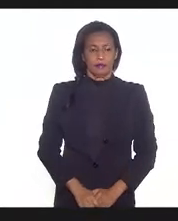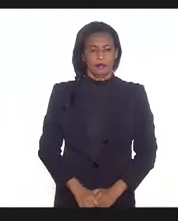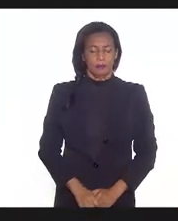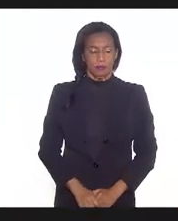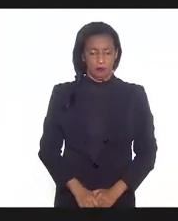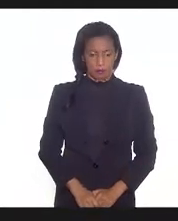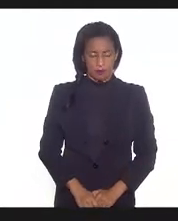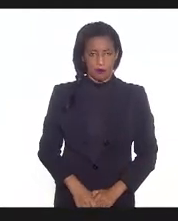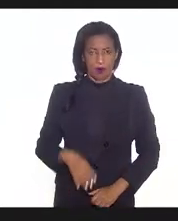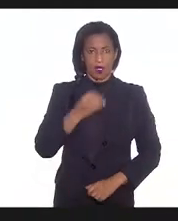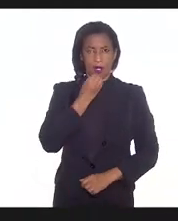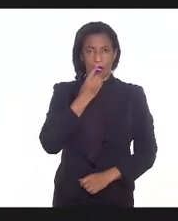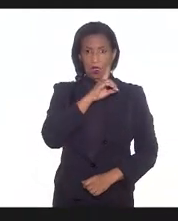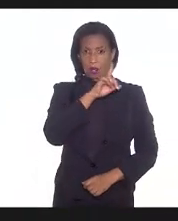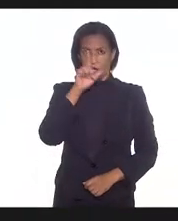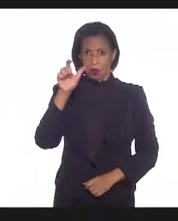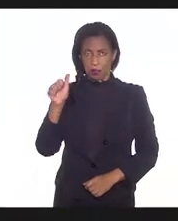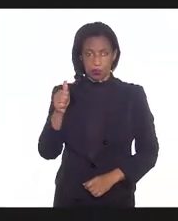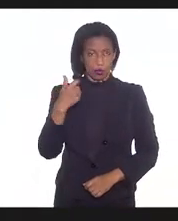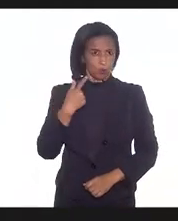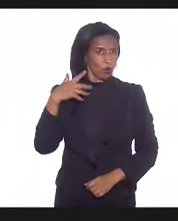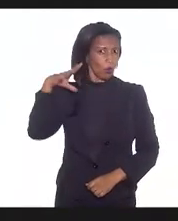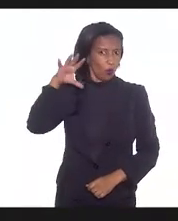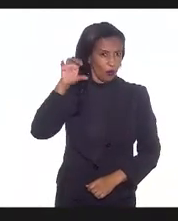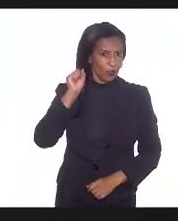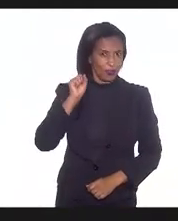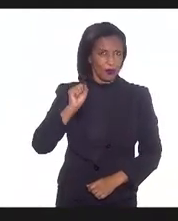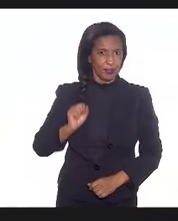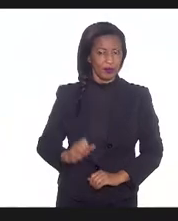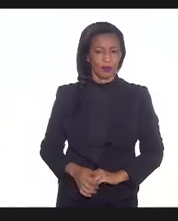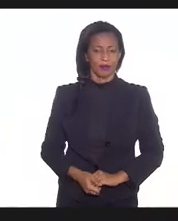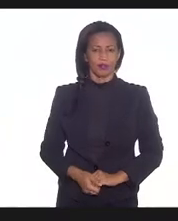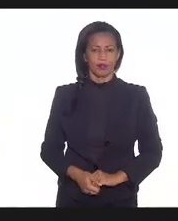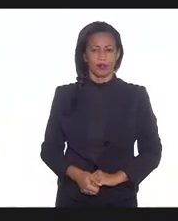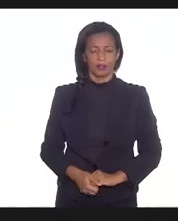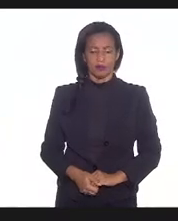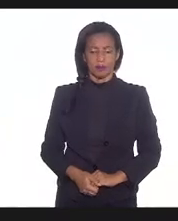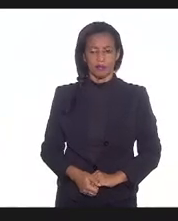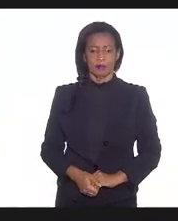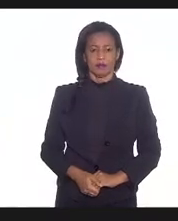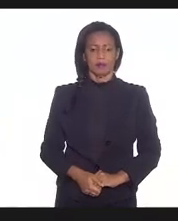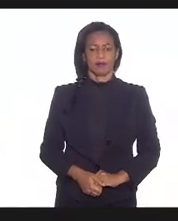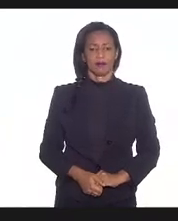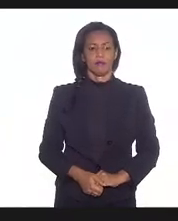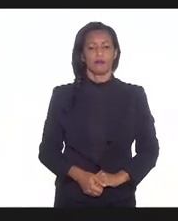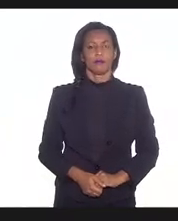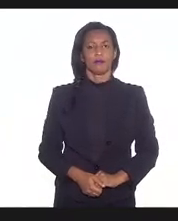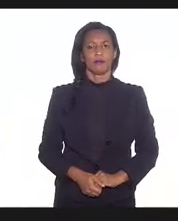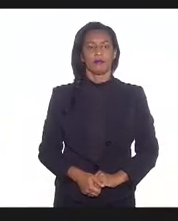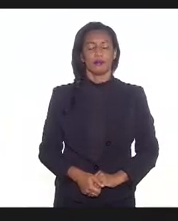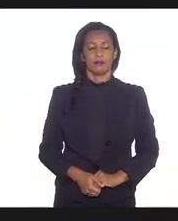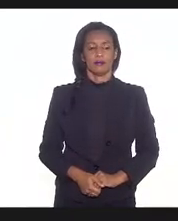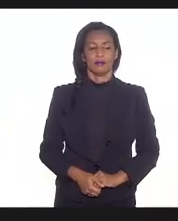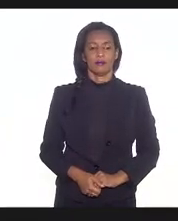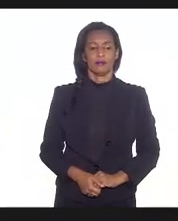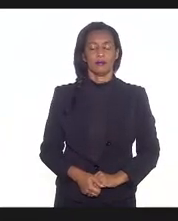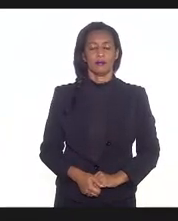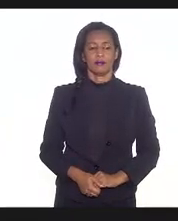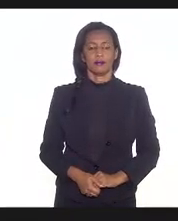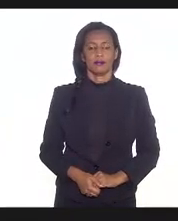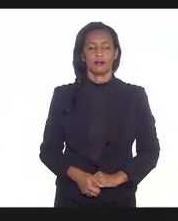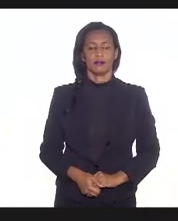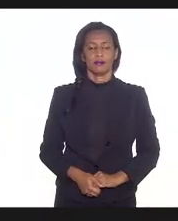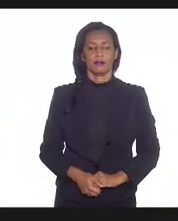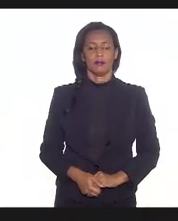Então, bom dia. Estão me escutando? Pois é, eu estou. Tá. É só para